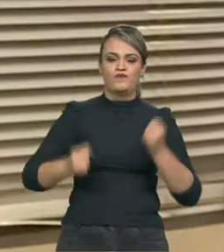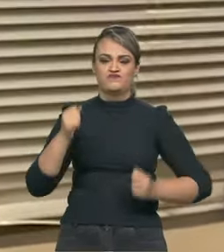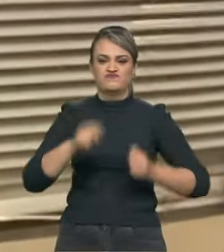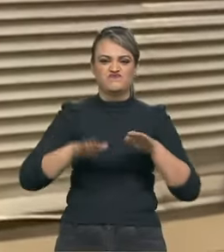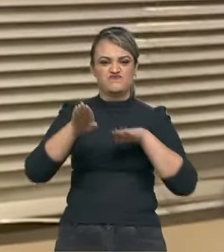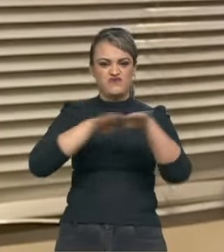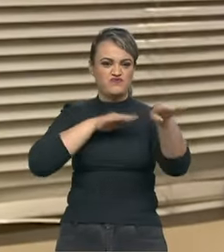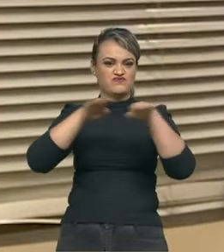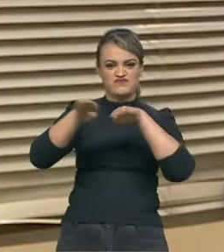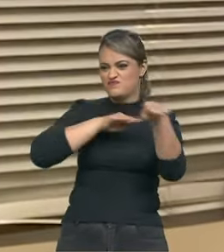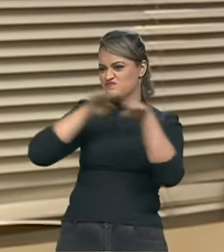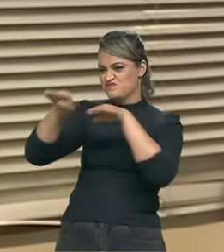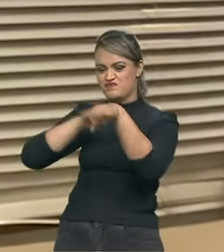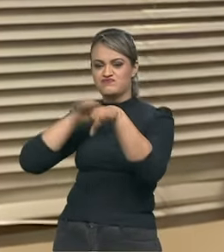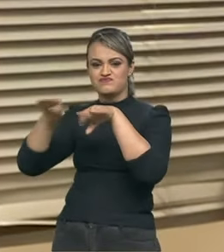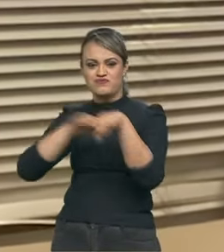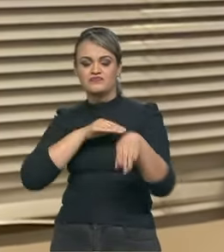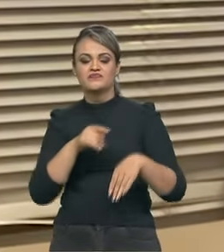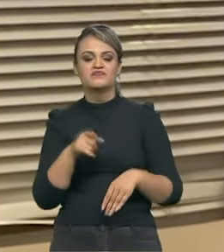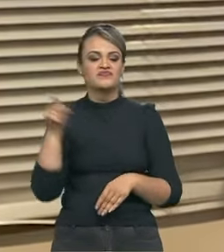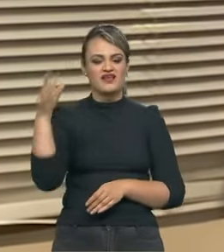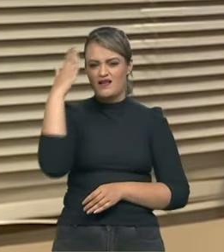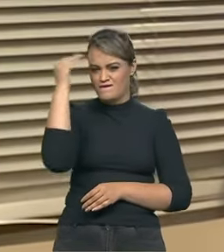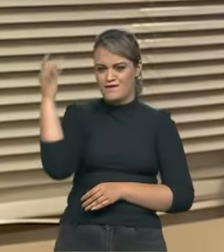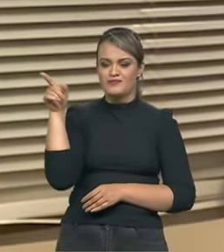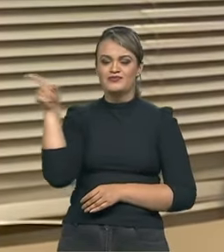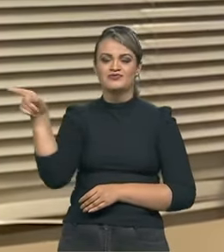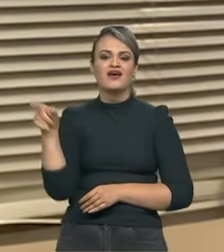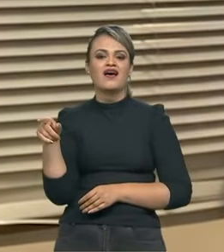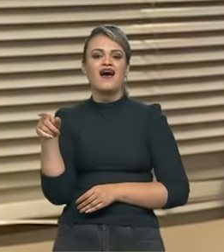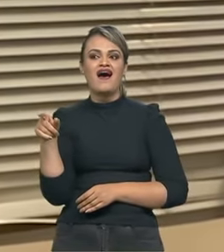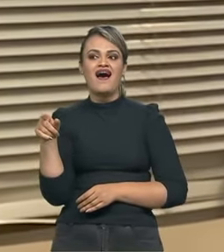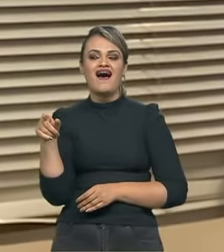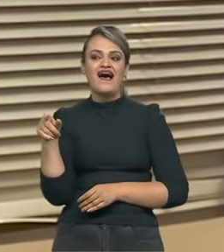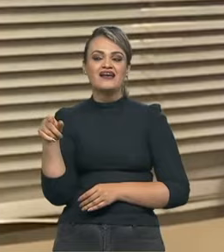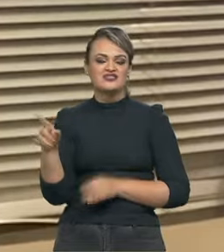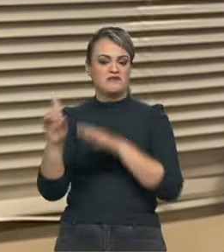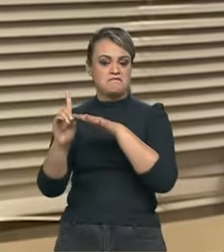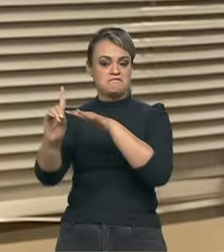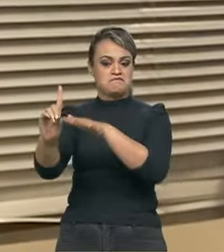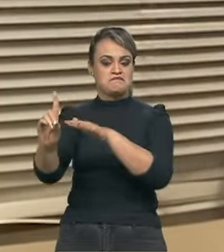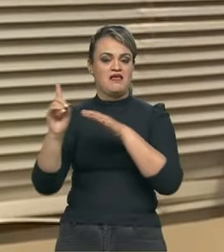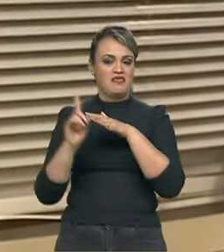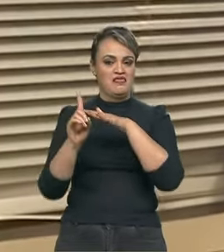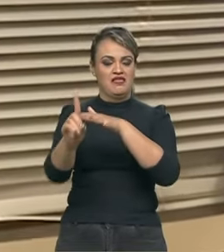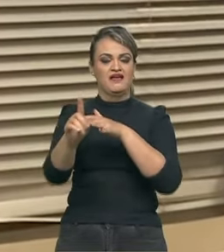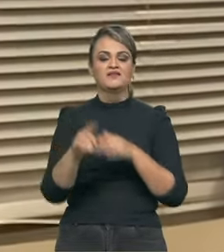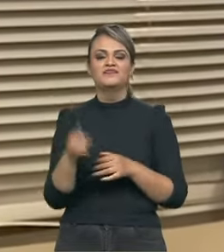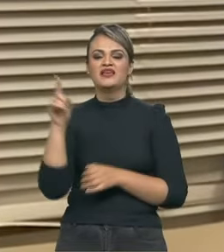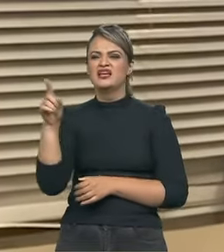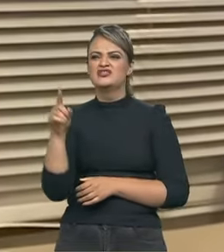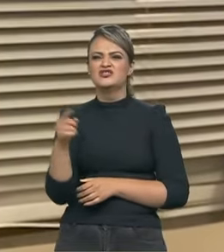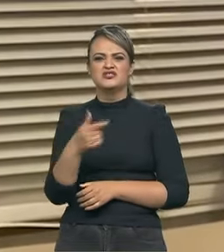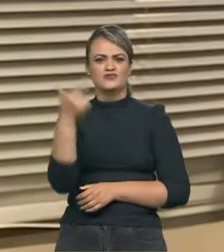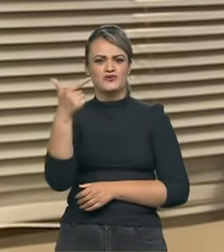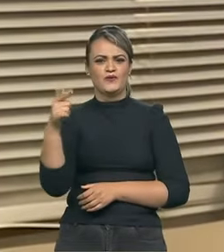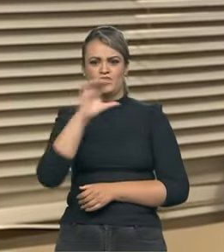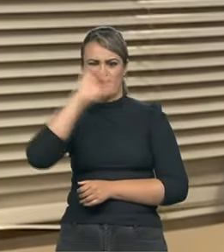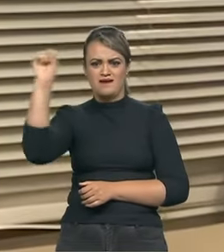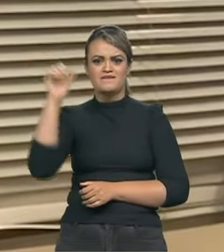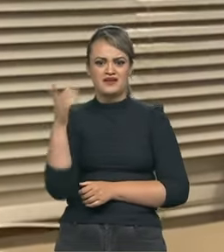sempre já andando só no pelotão da frente. Se não me engano, tinha sido vice-campeão.